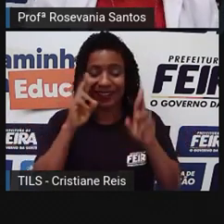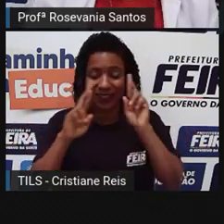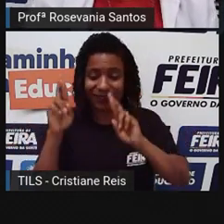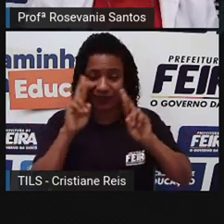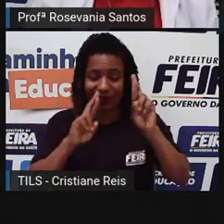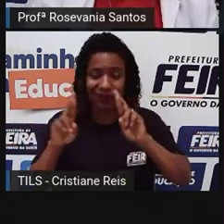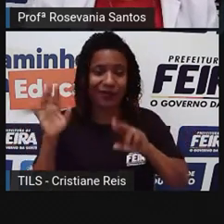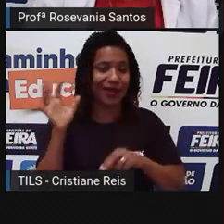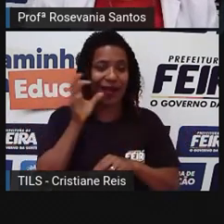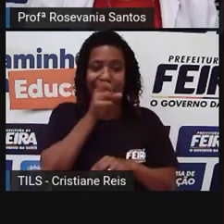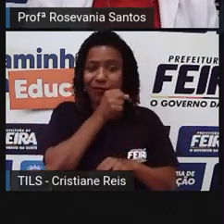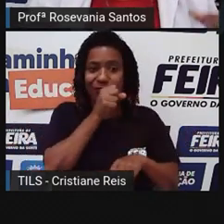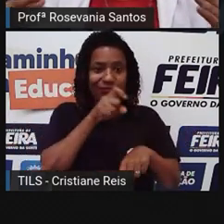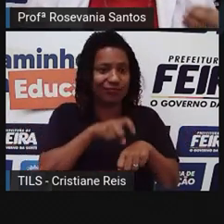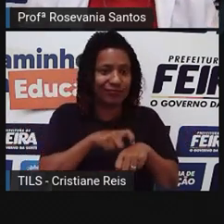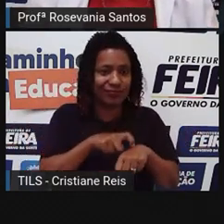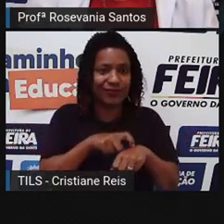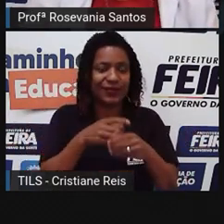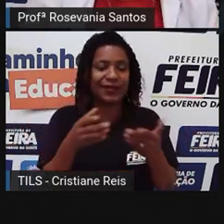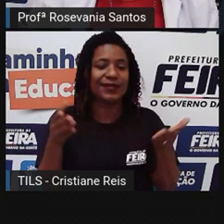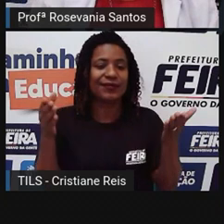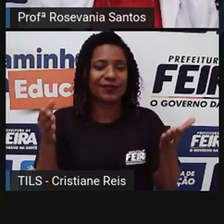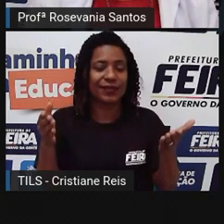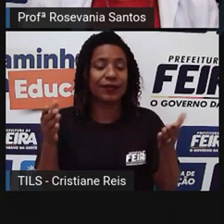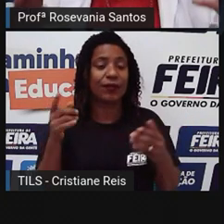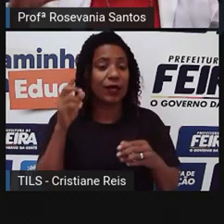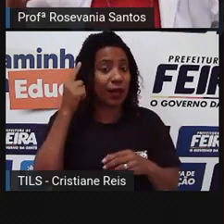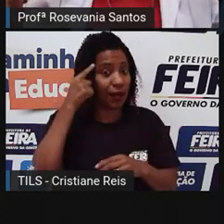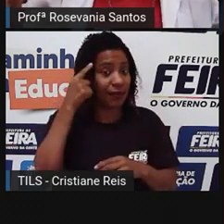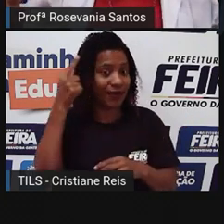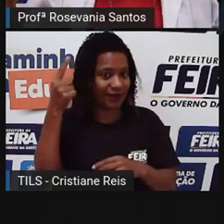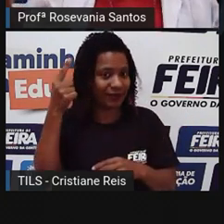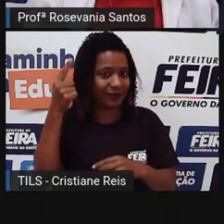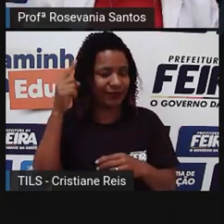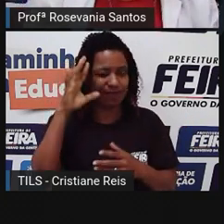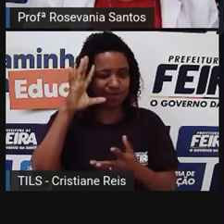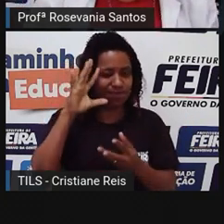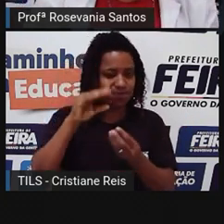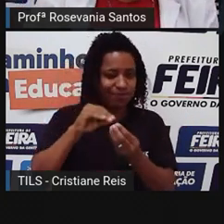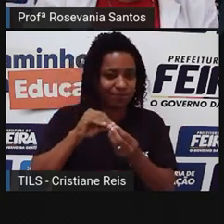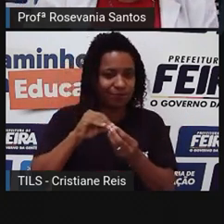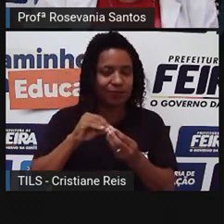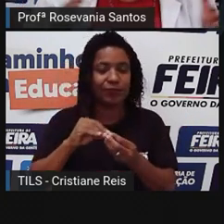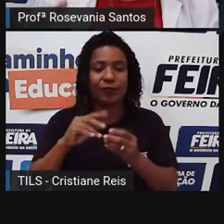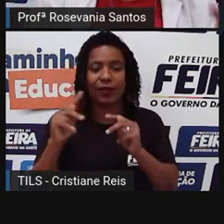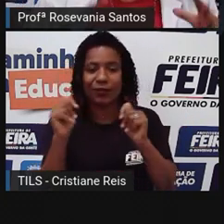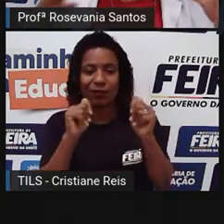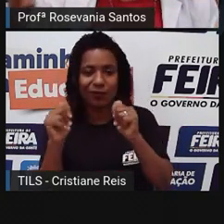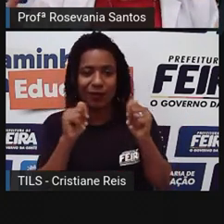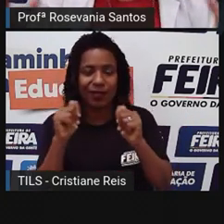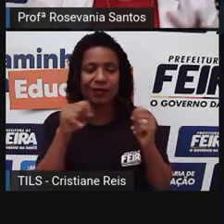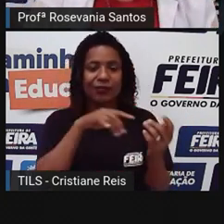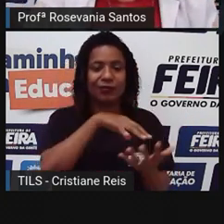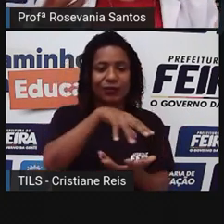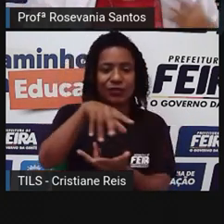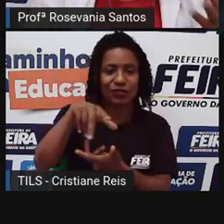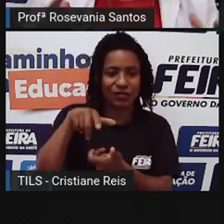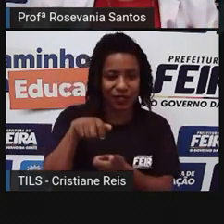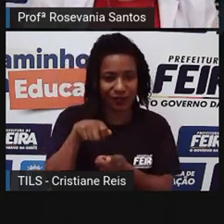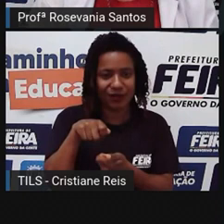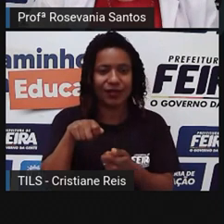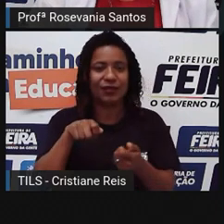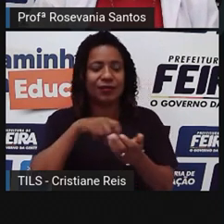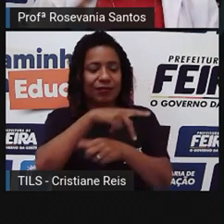dentro da nossa hora da revisão, o que é que vocês devem entender? Que as economias mundiais, né, essas economias atuais, esses